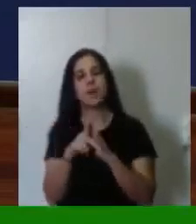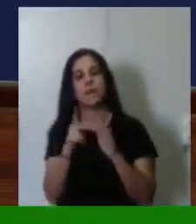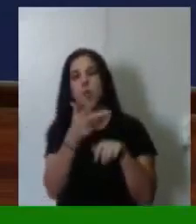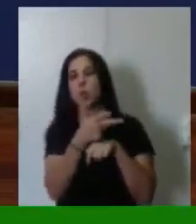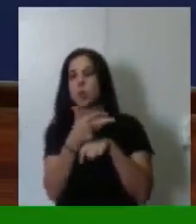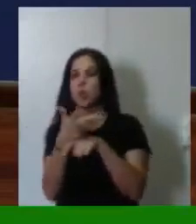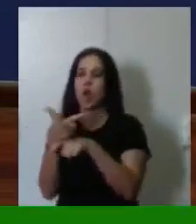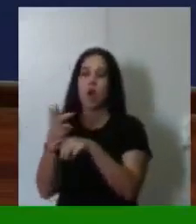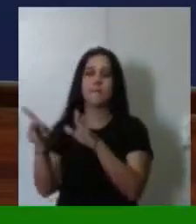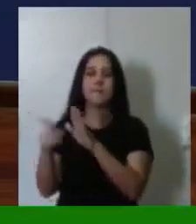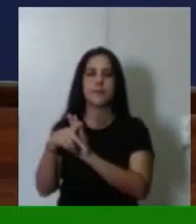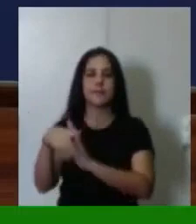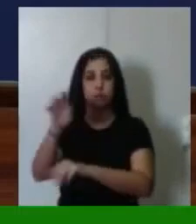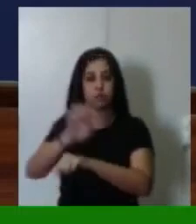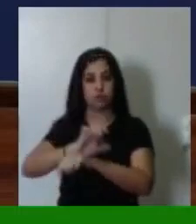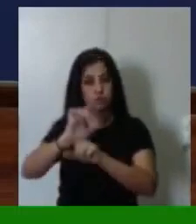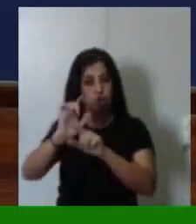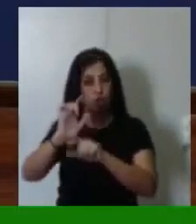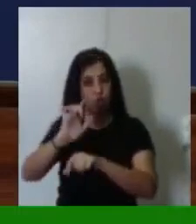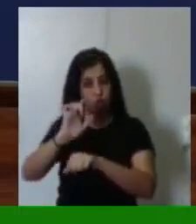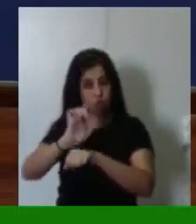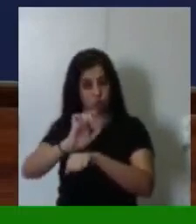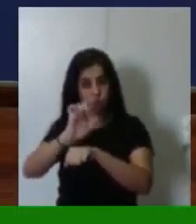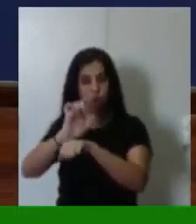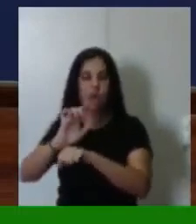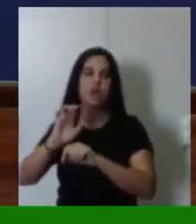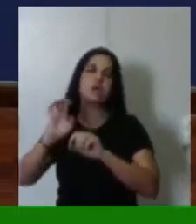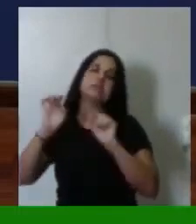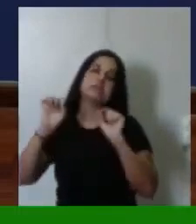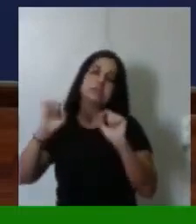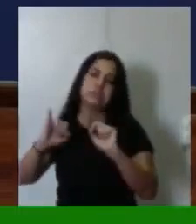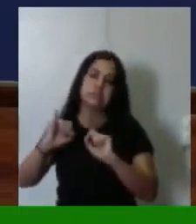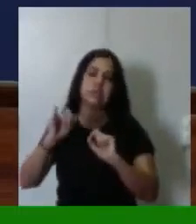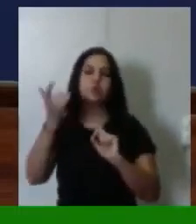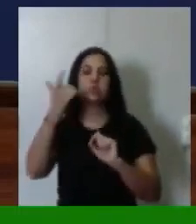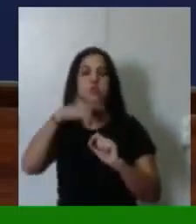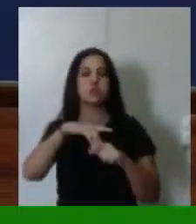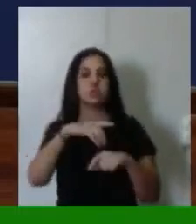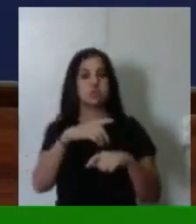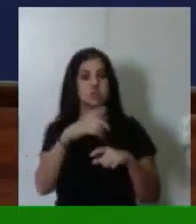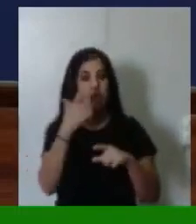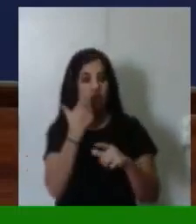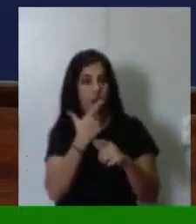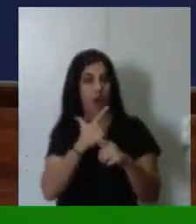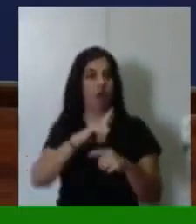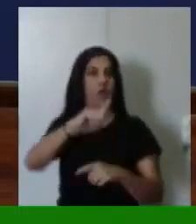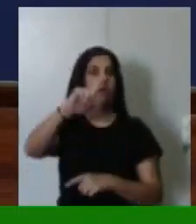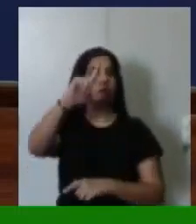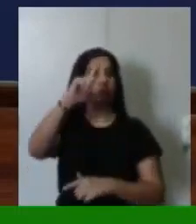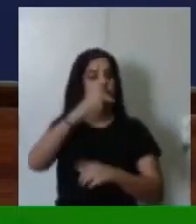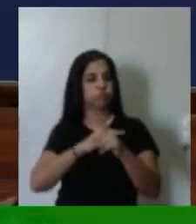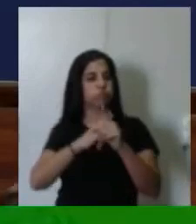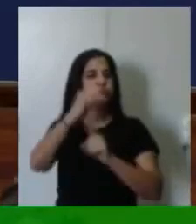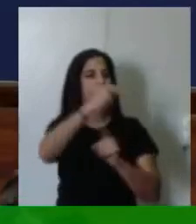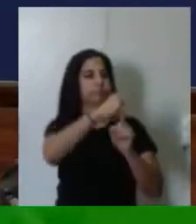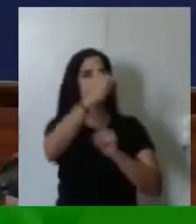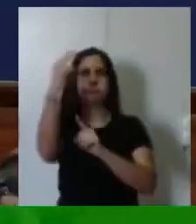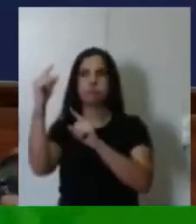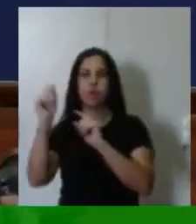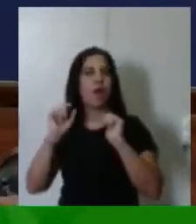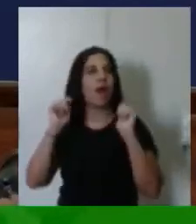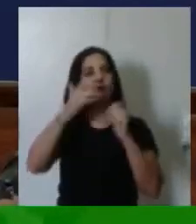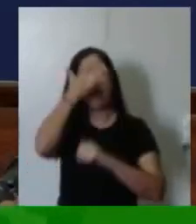ganhasse iria passar no Globo Repórter. E nós somos vencedores. Nós ganhamos de todas as afiliadas,